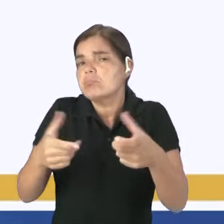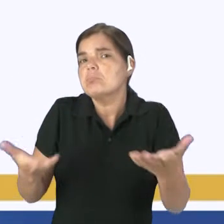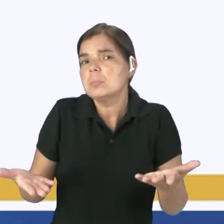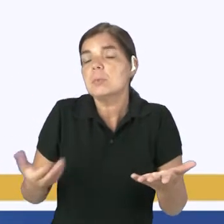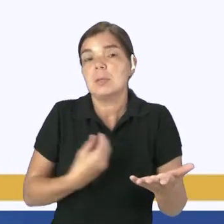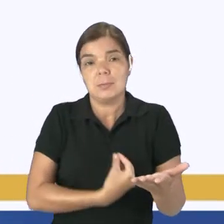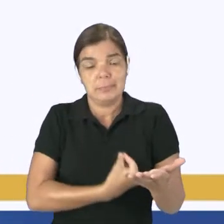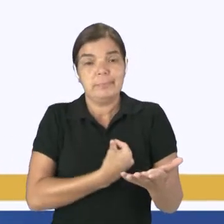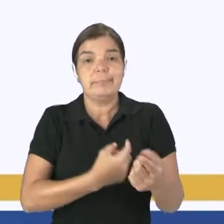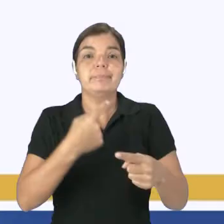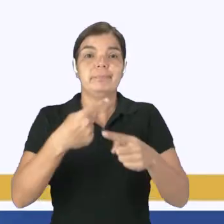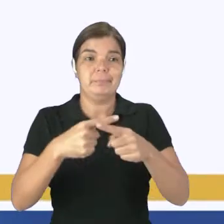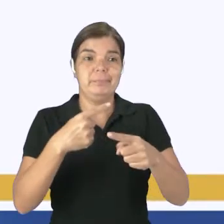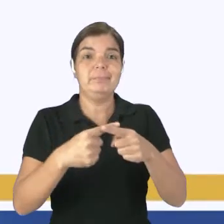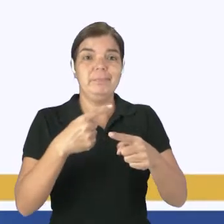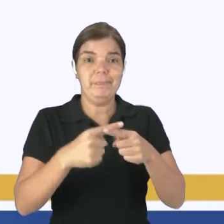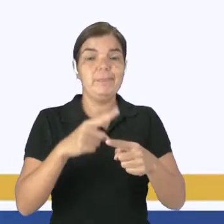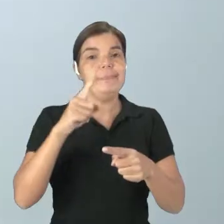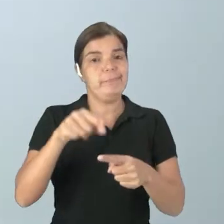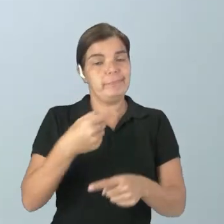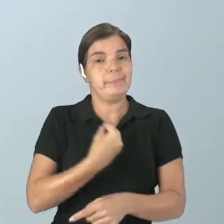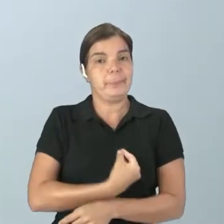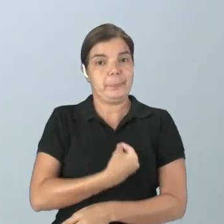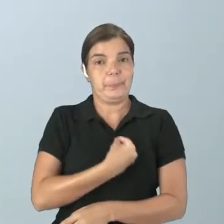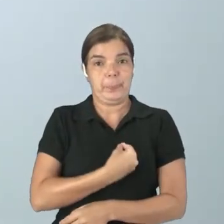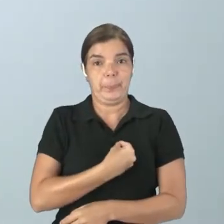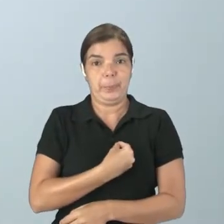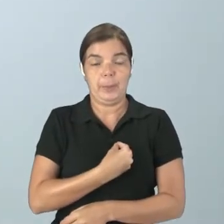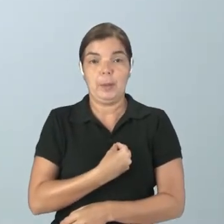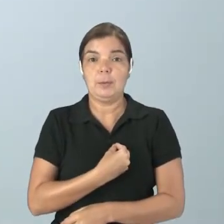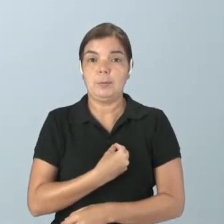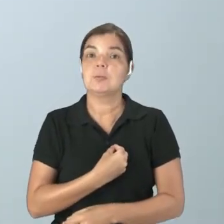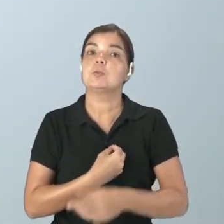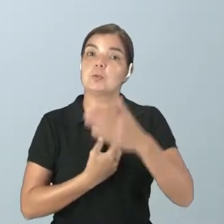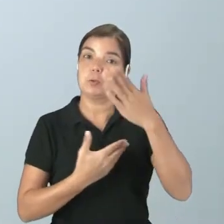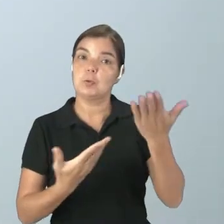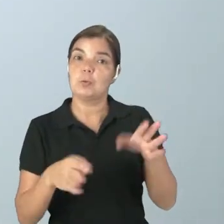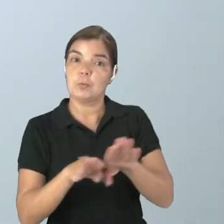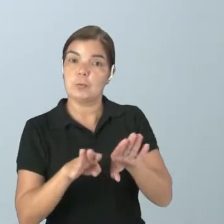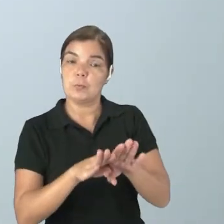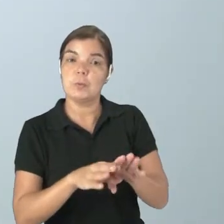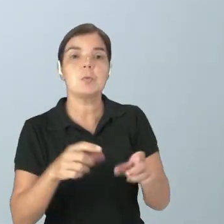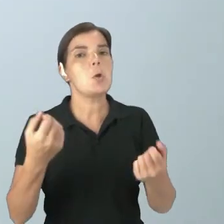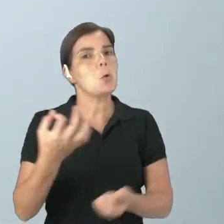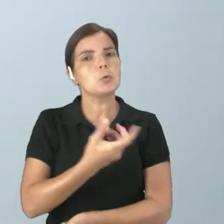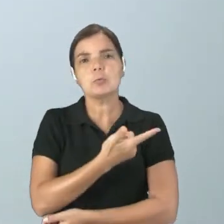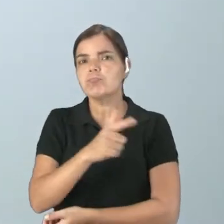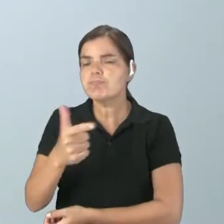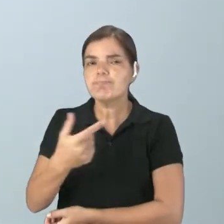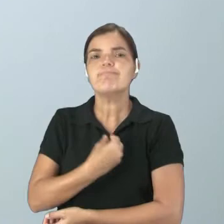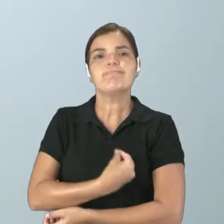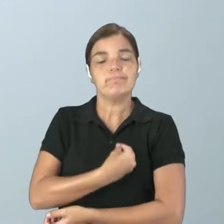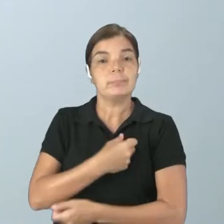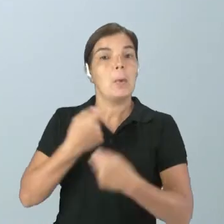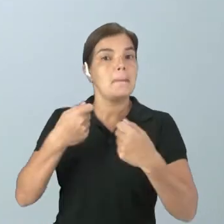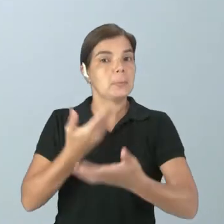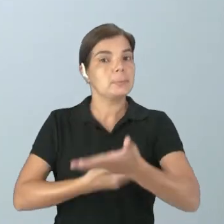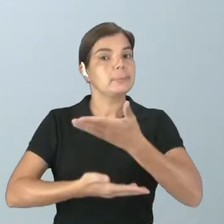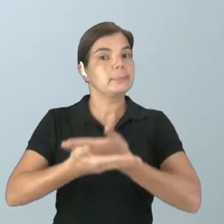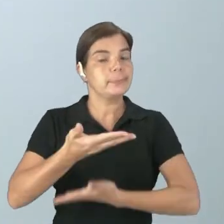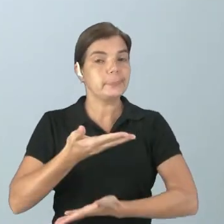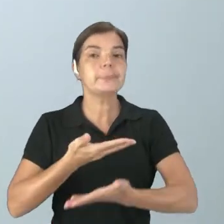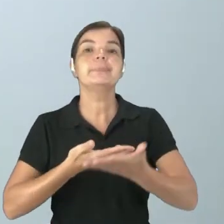querendo ou não, vai ser a relação aí dos fatores vivos com os fatores não vivos, né? Eles precisam estar interagindo entre si